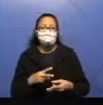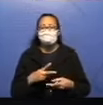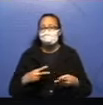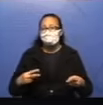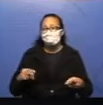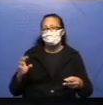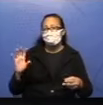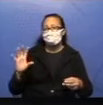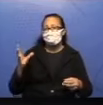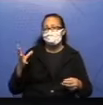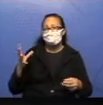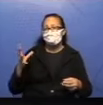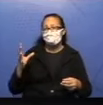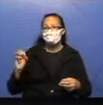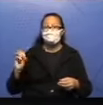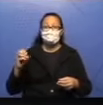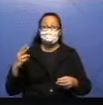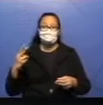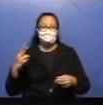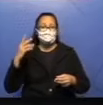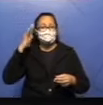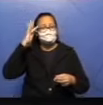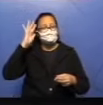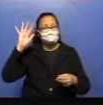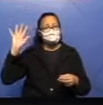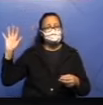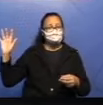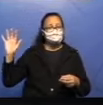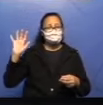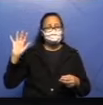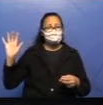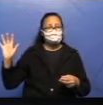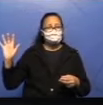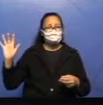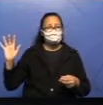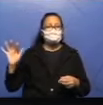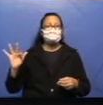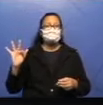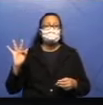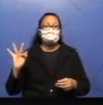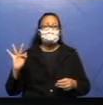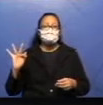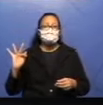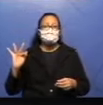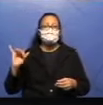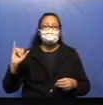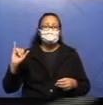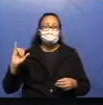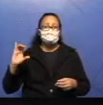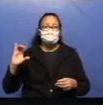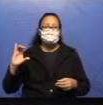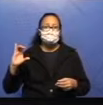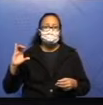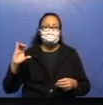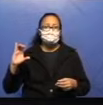Ou que está na nossa imaginação. Que é uma ficção. Ou seja, ele não aconteceu de verdade. Tá?